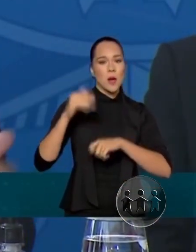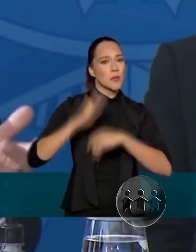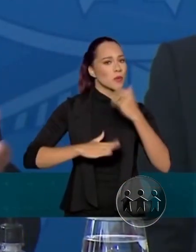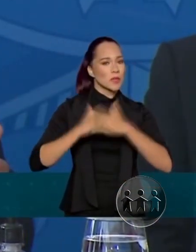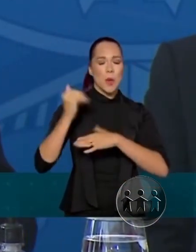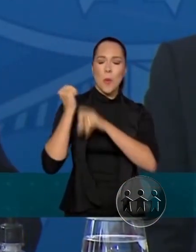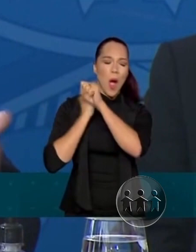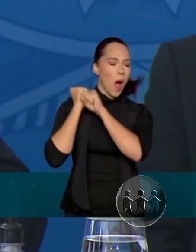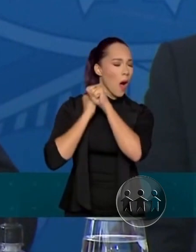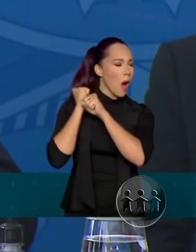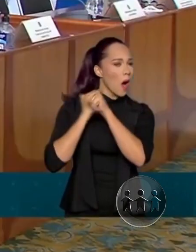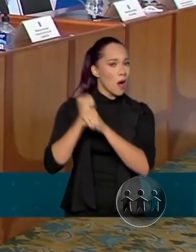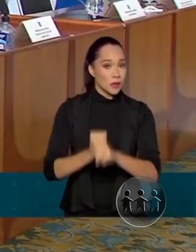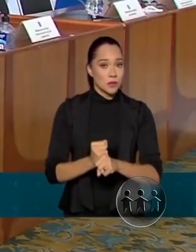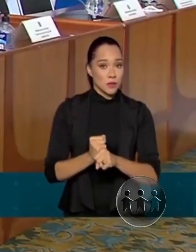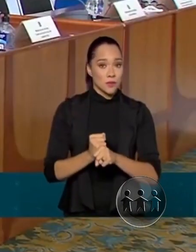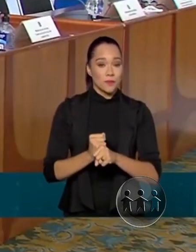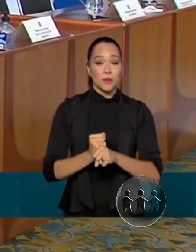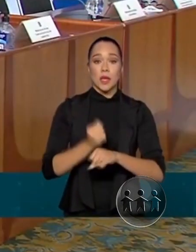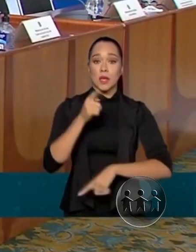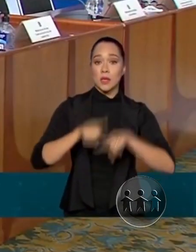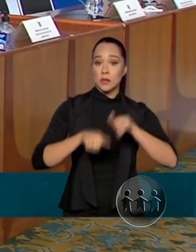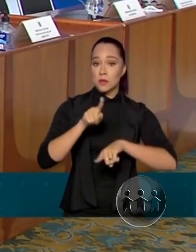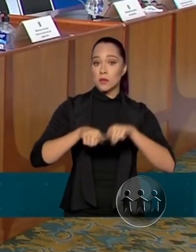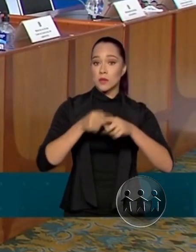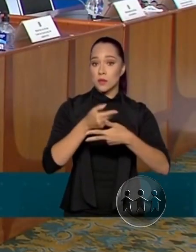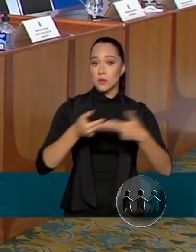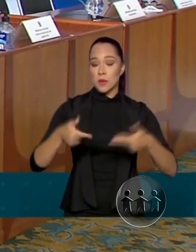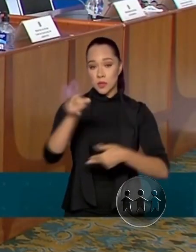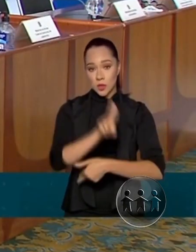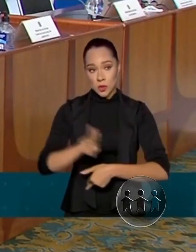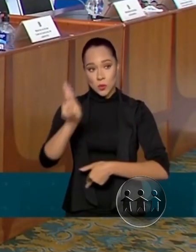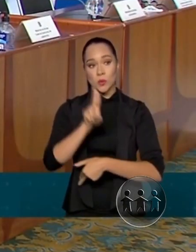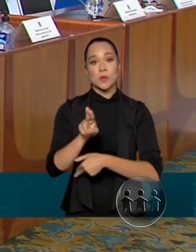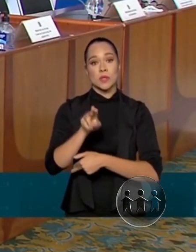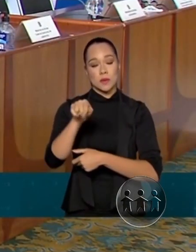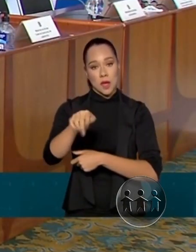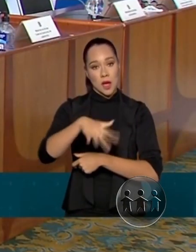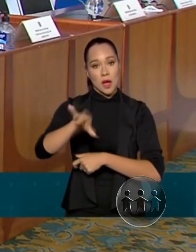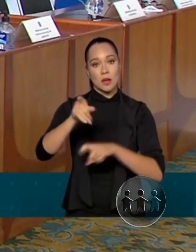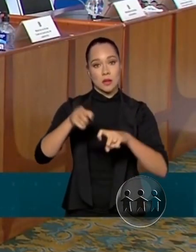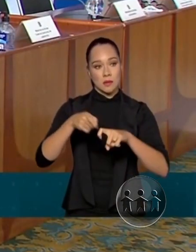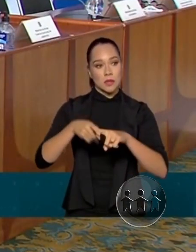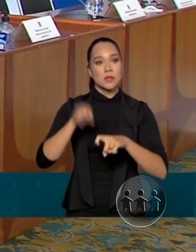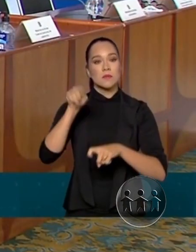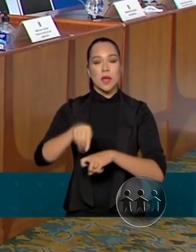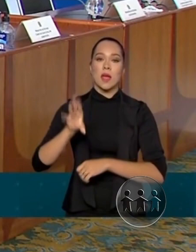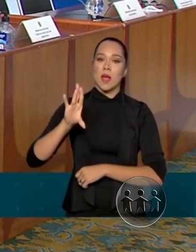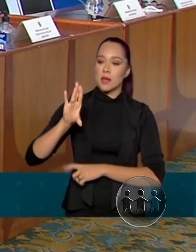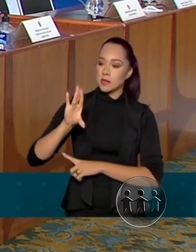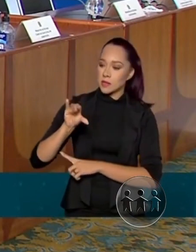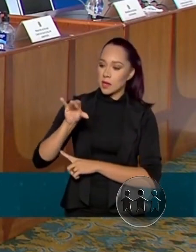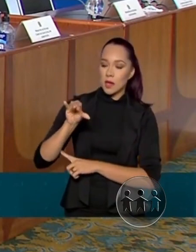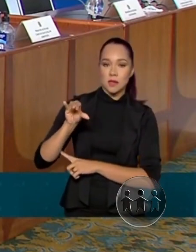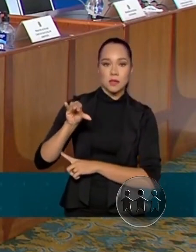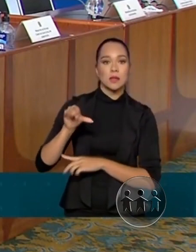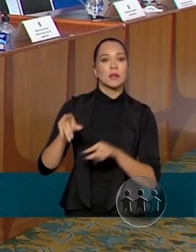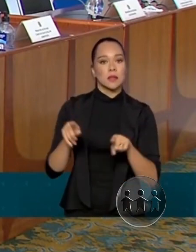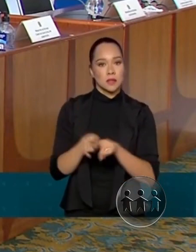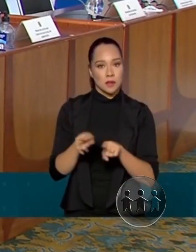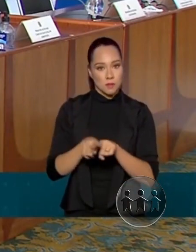e os instrumentos que usamos para exercer a medicina é a ciência e